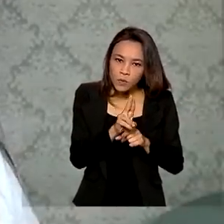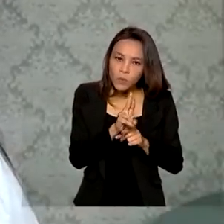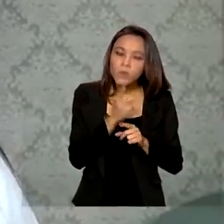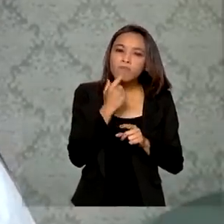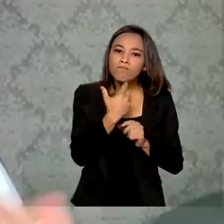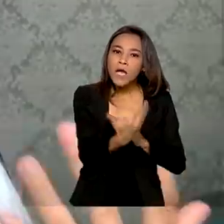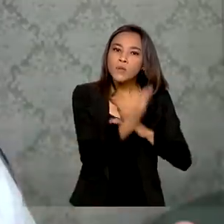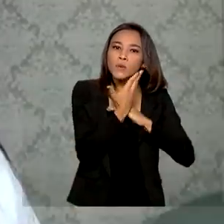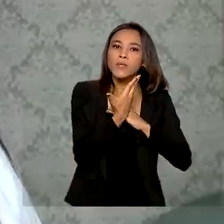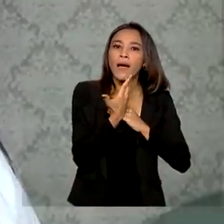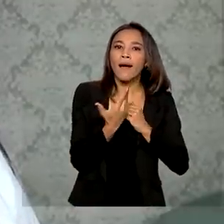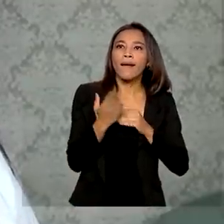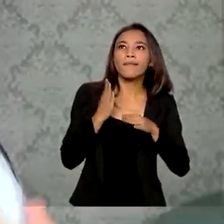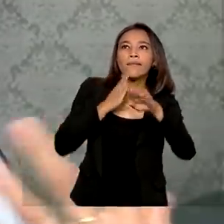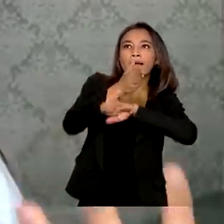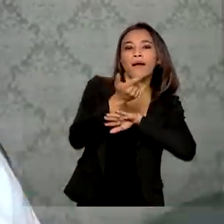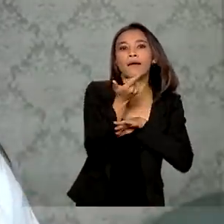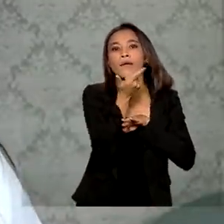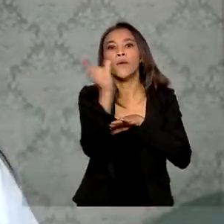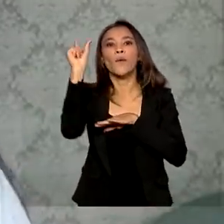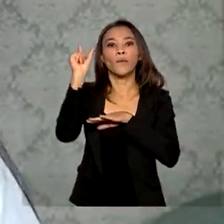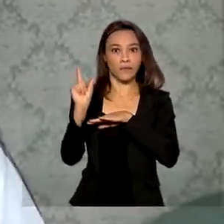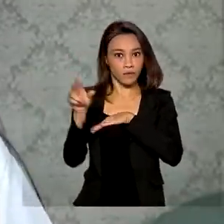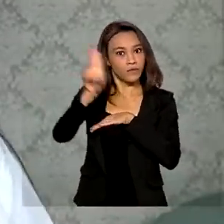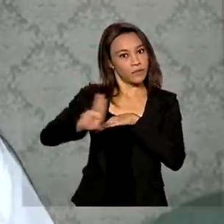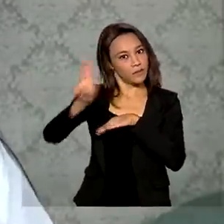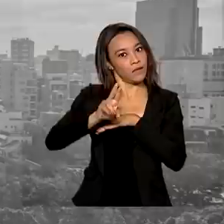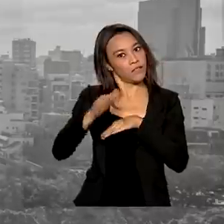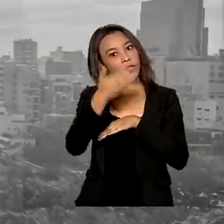universidades, inclusive em estados vizinhos.